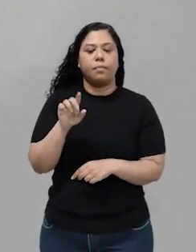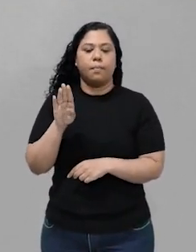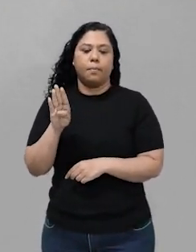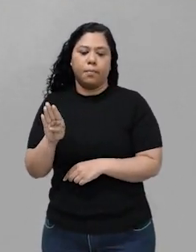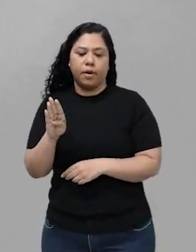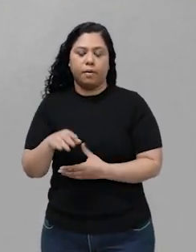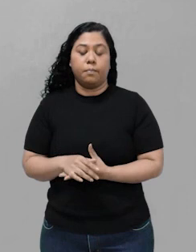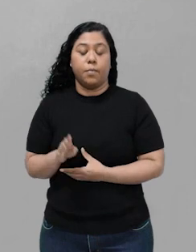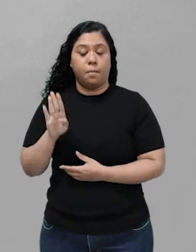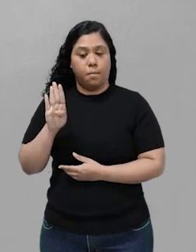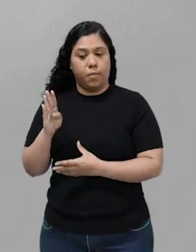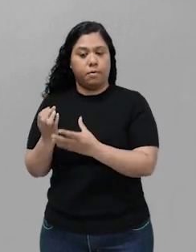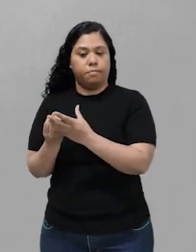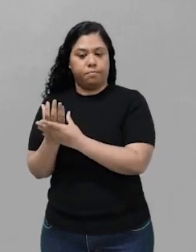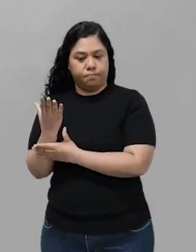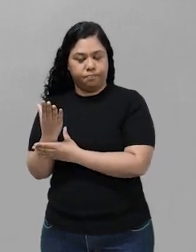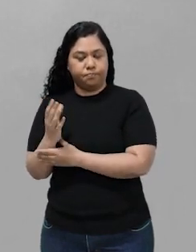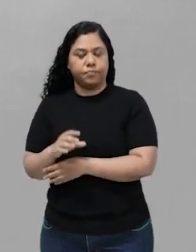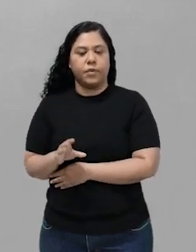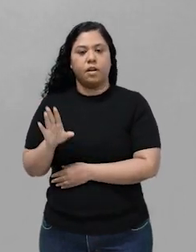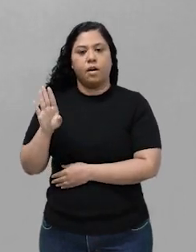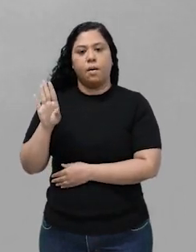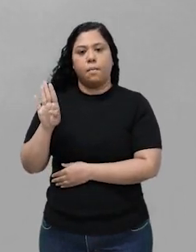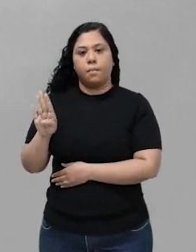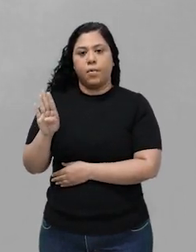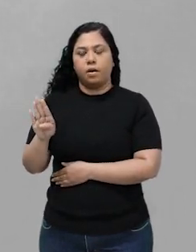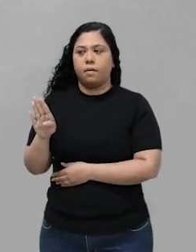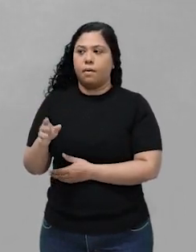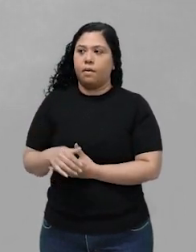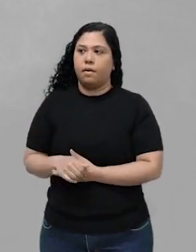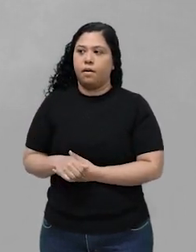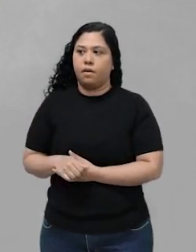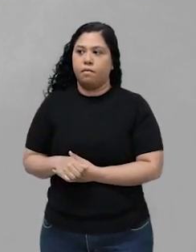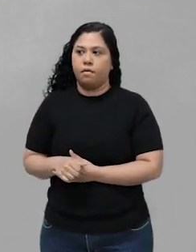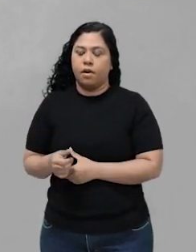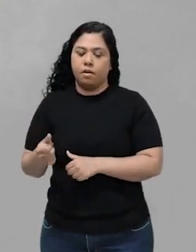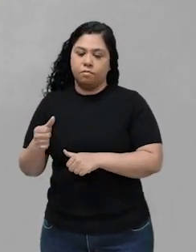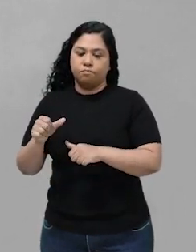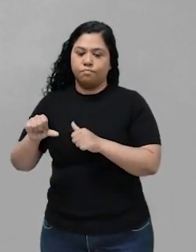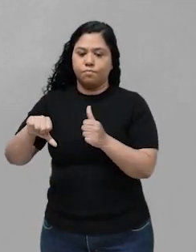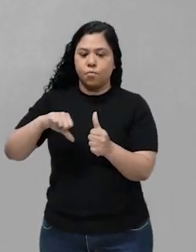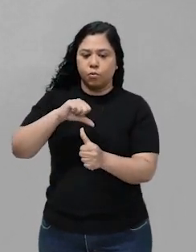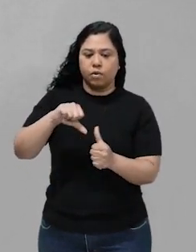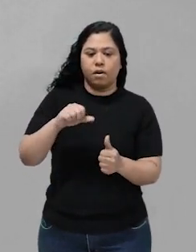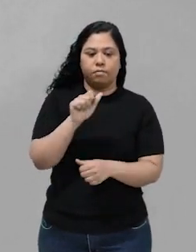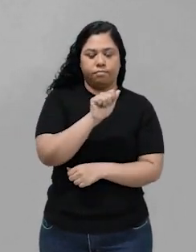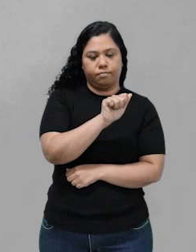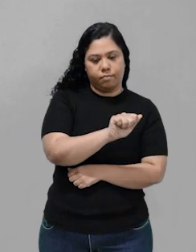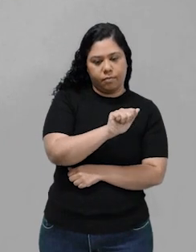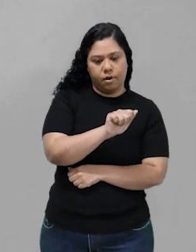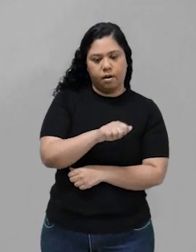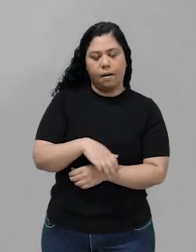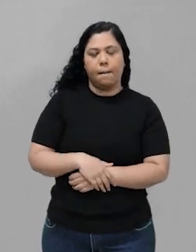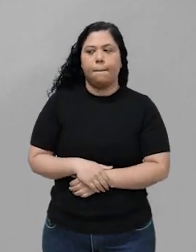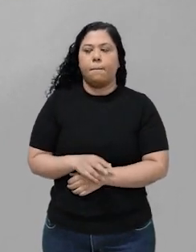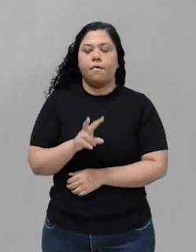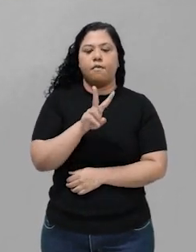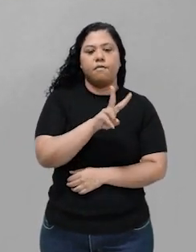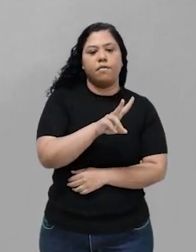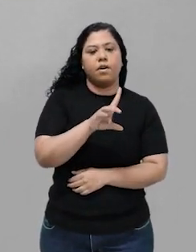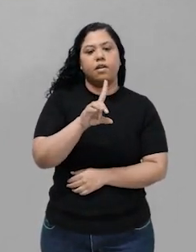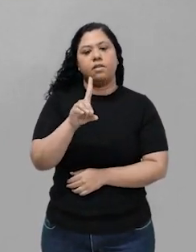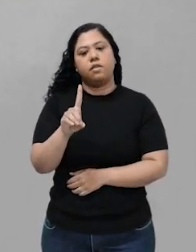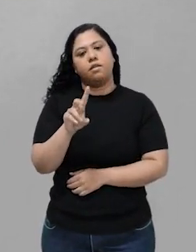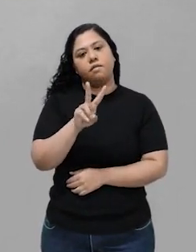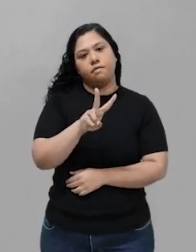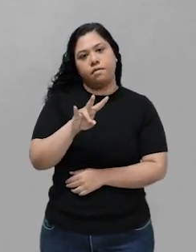que o B é formado, esse B, ele vai restaurar a substância A. Então, eu vou ter a velocidade da reação direta e velocidade